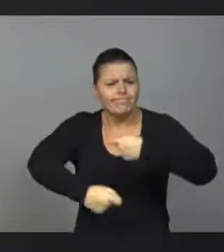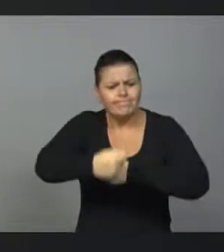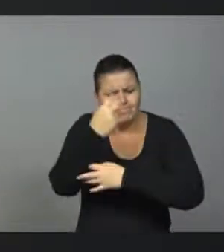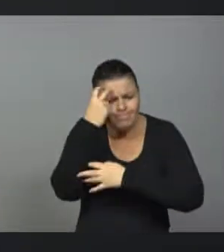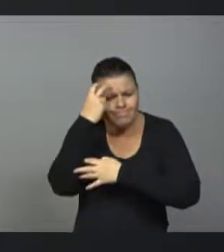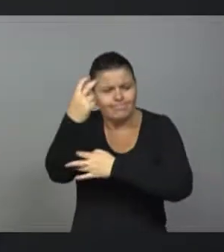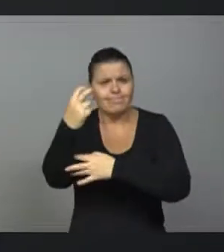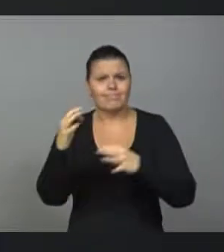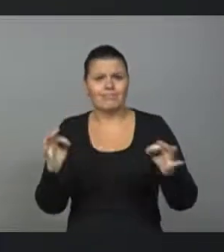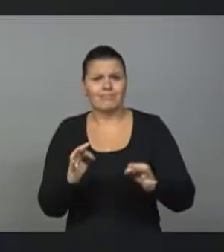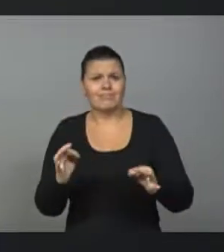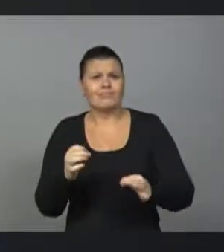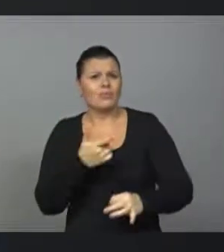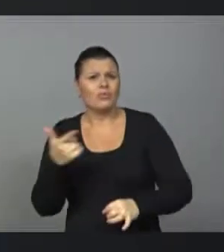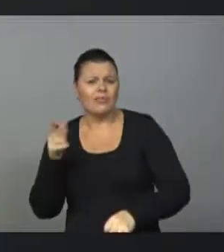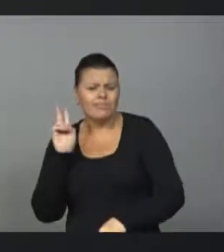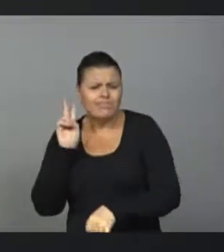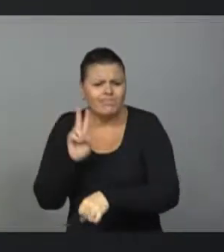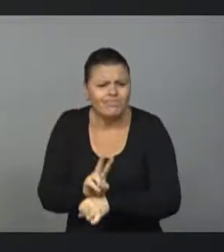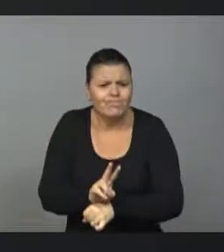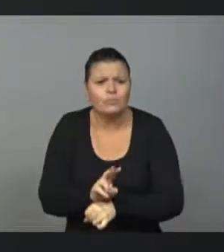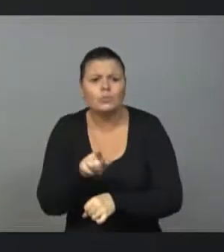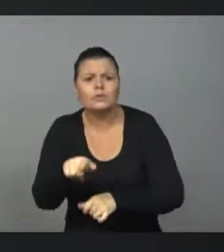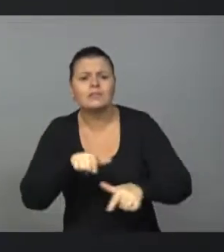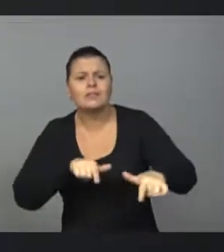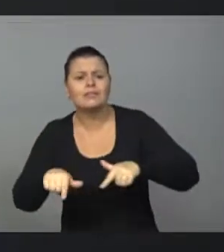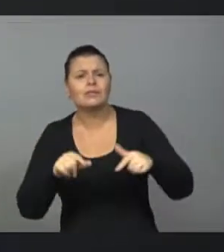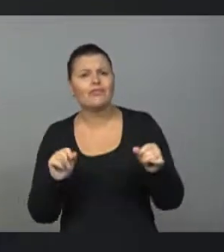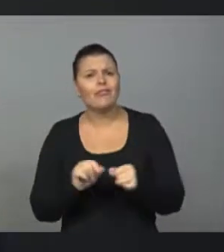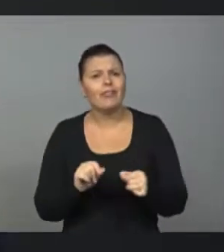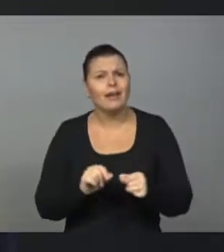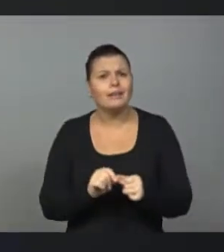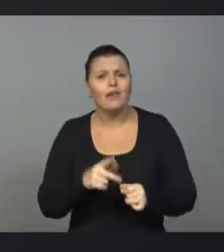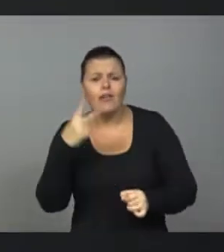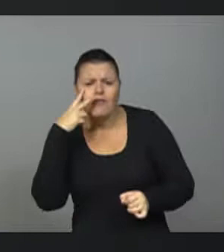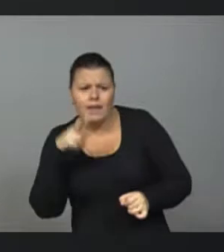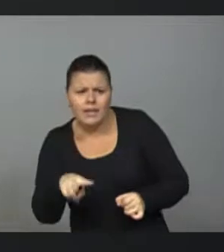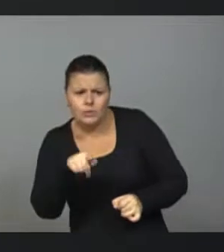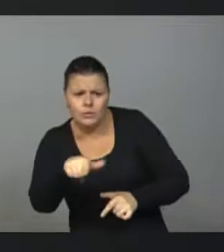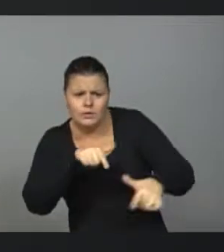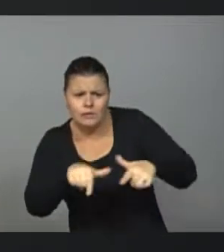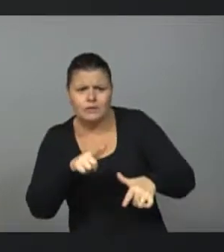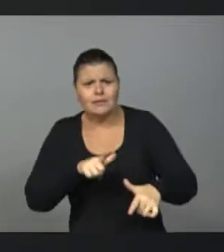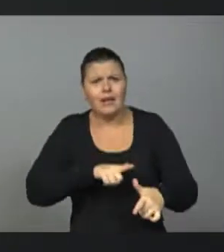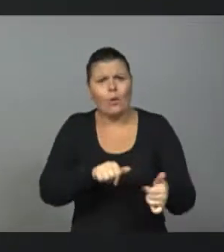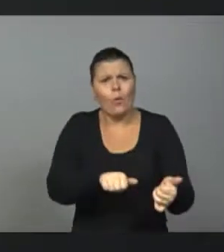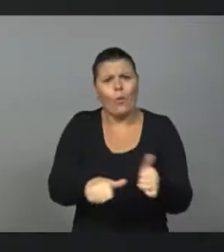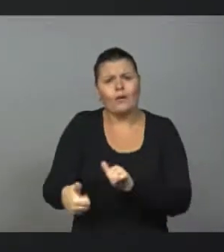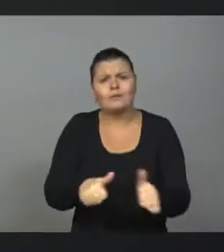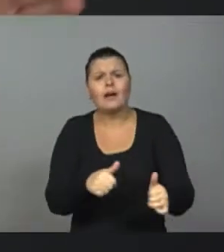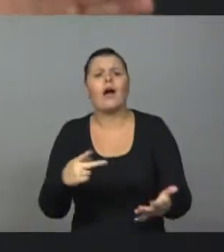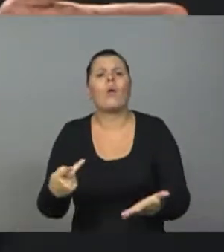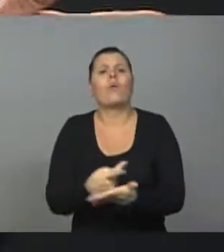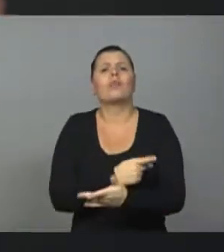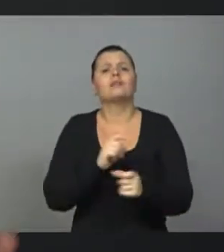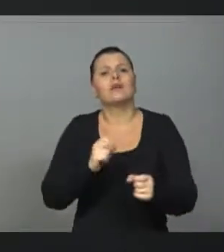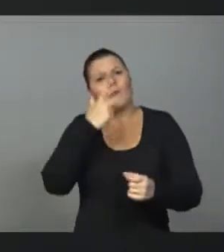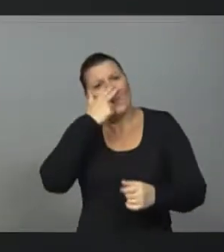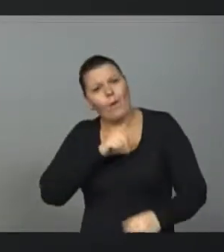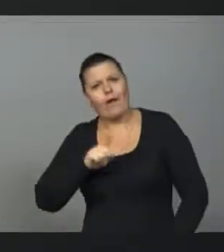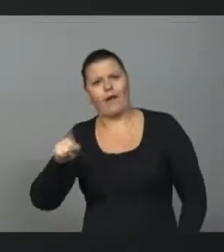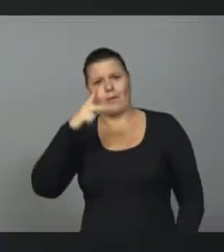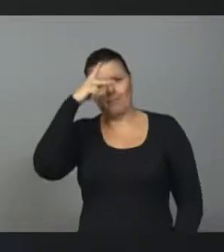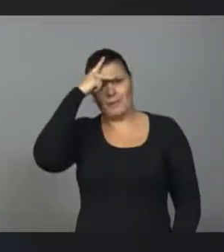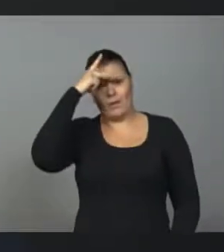gestão, não há fiscalização do serviço prestado, não há fiscalização da qualidade desse serviço, aí nós estamos sujeitos ao que aconteceu em Pelotas,